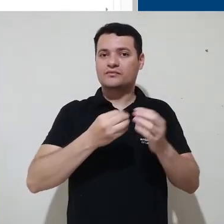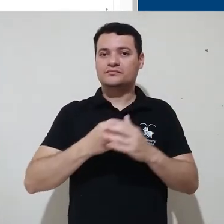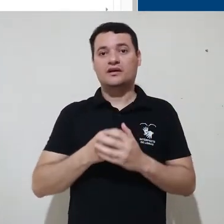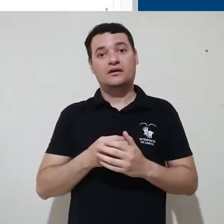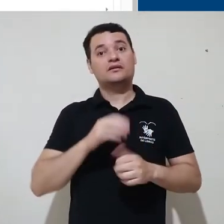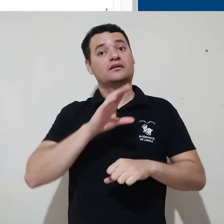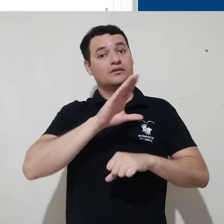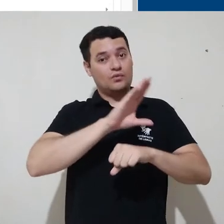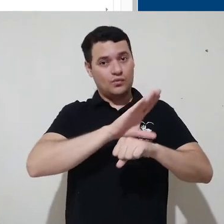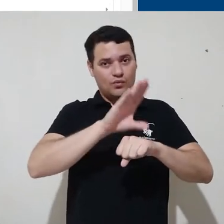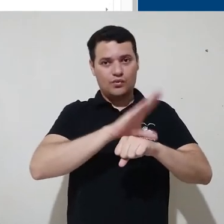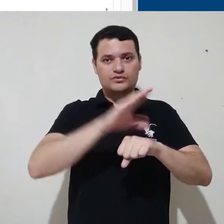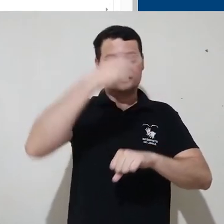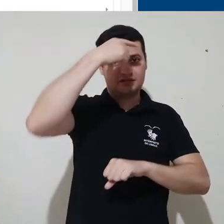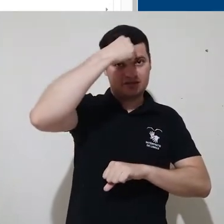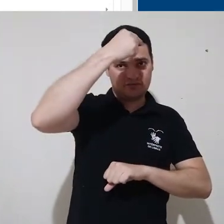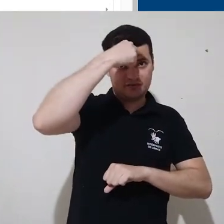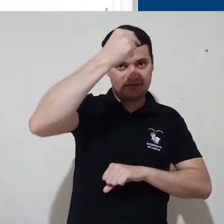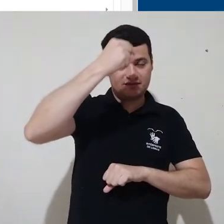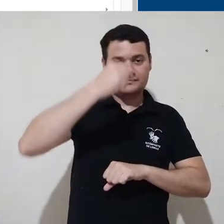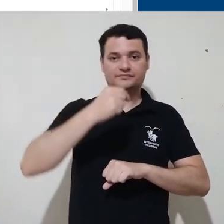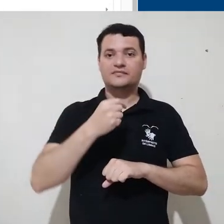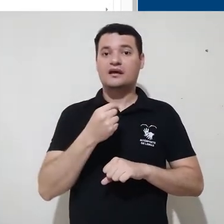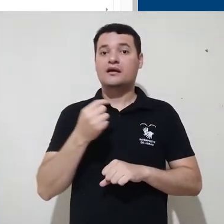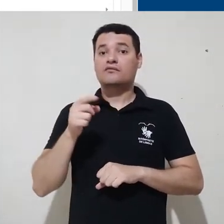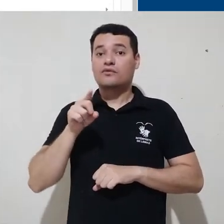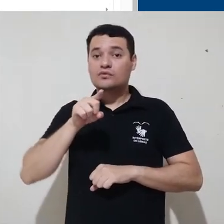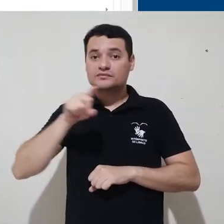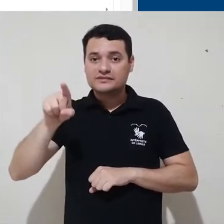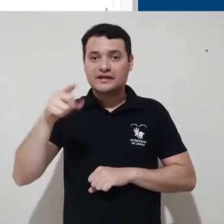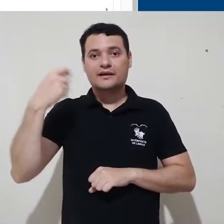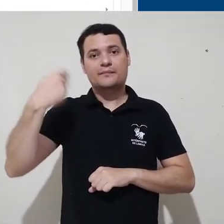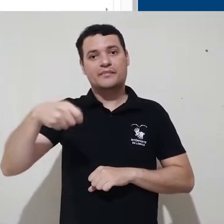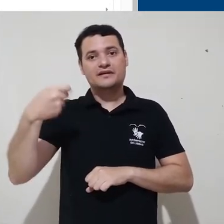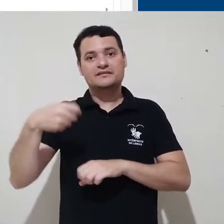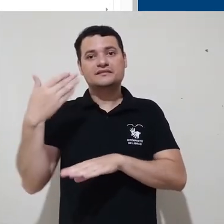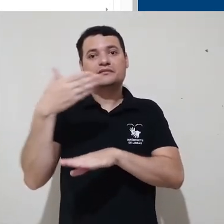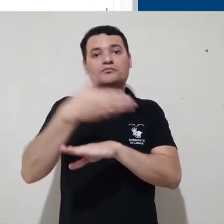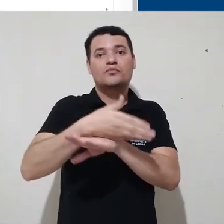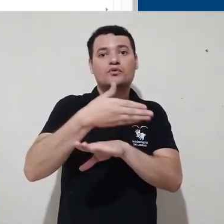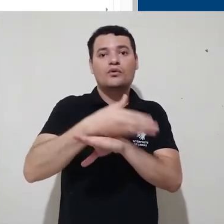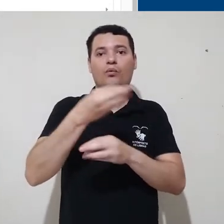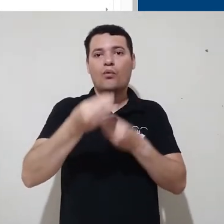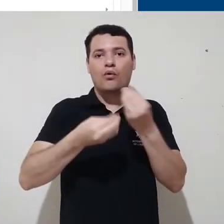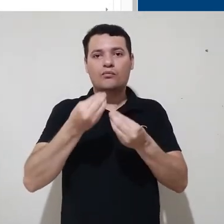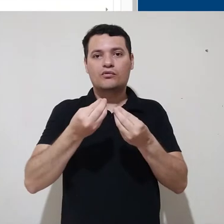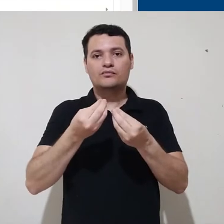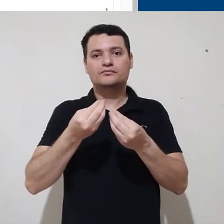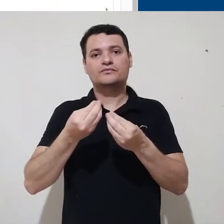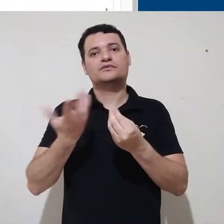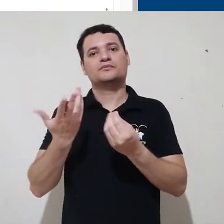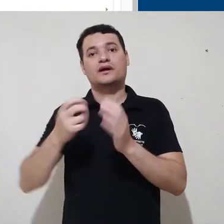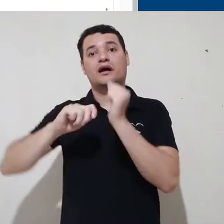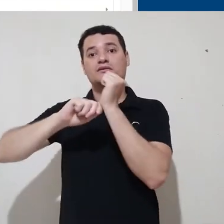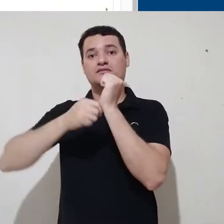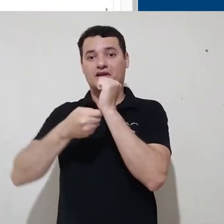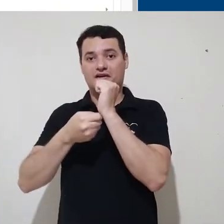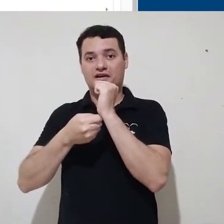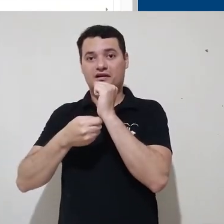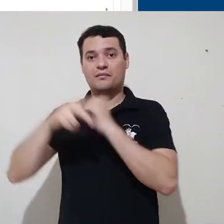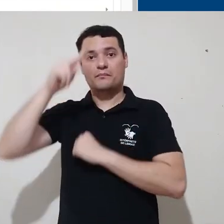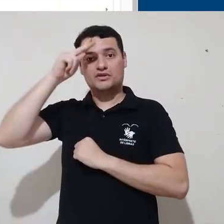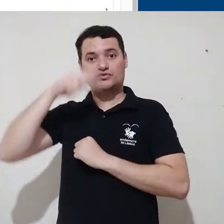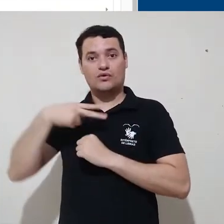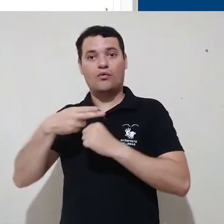os cursos de graduação, usuários devem fazer acesso à plataforma com o seu login único da